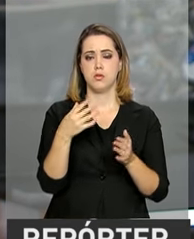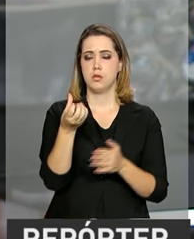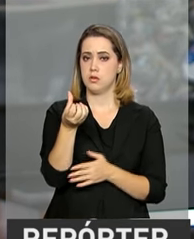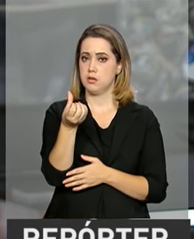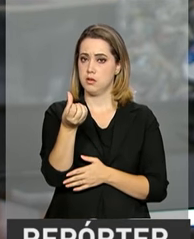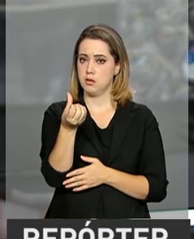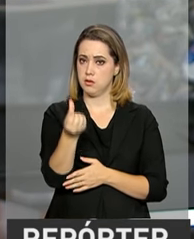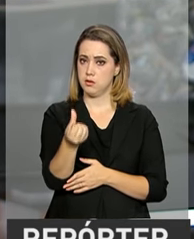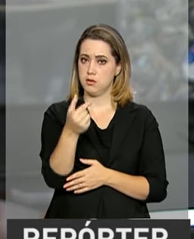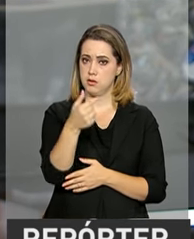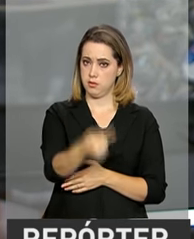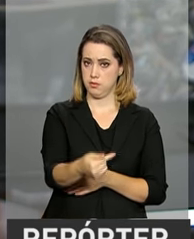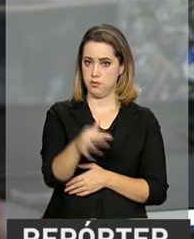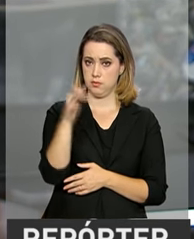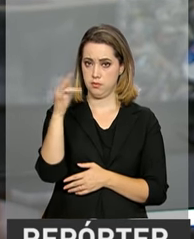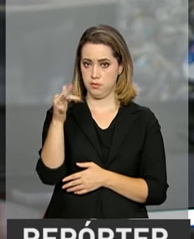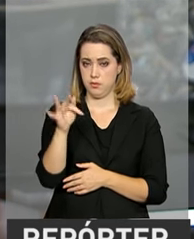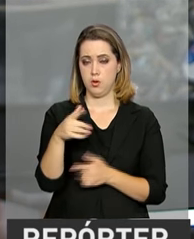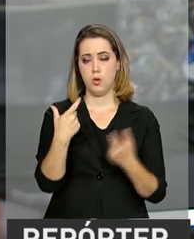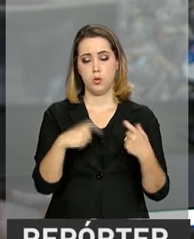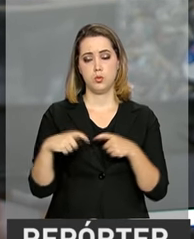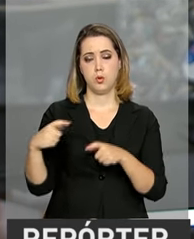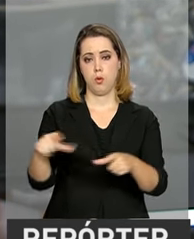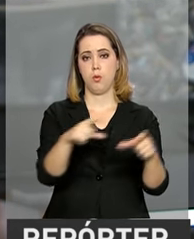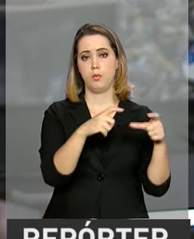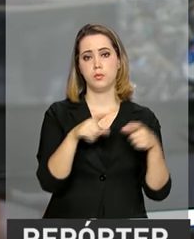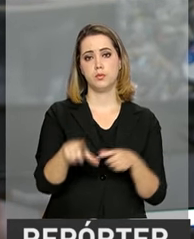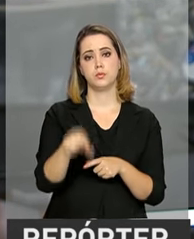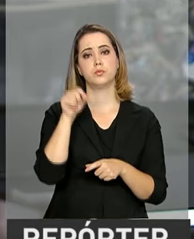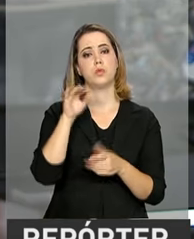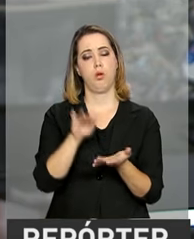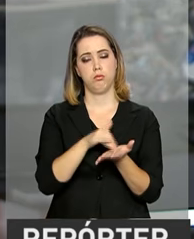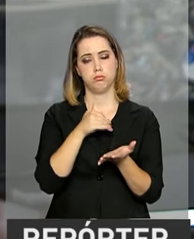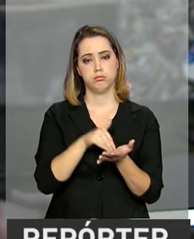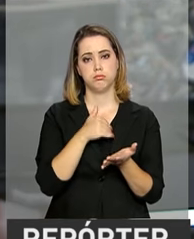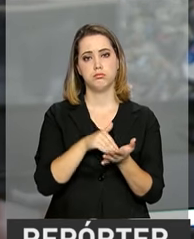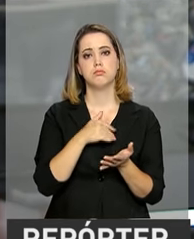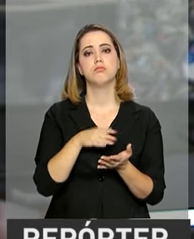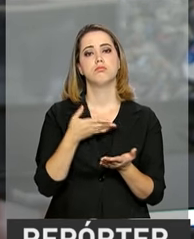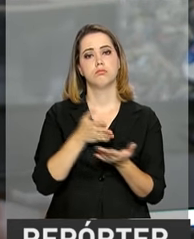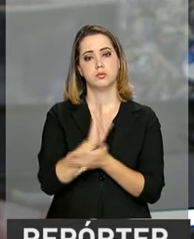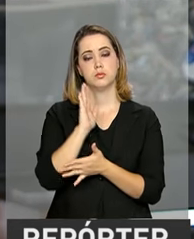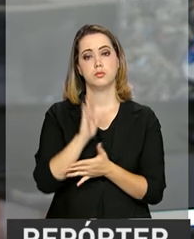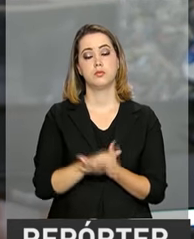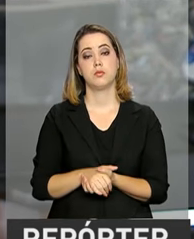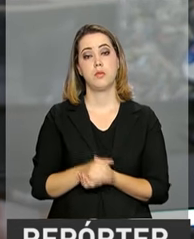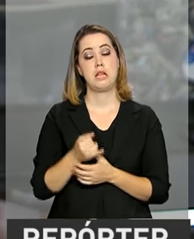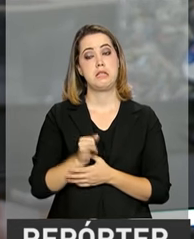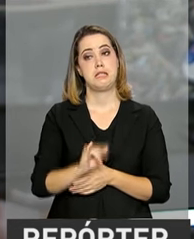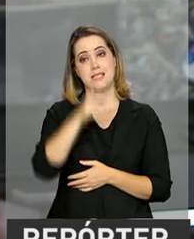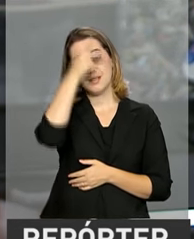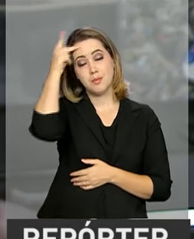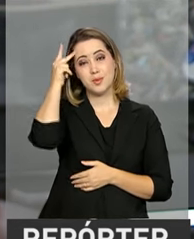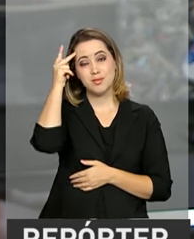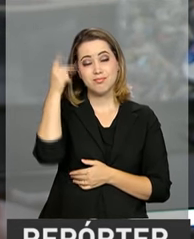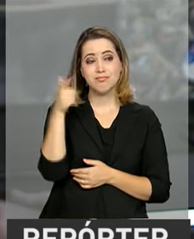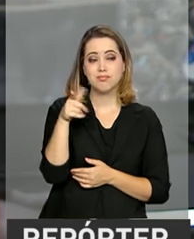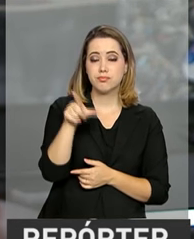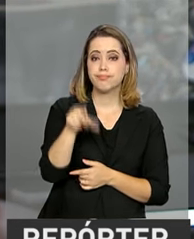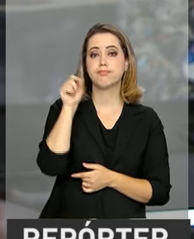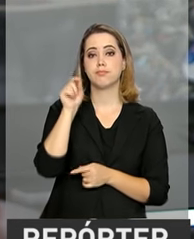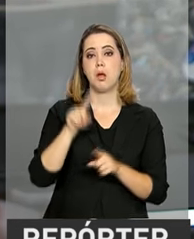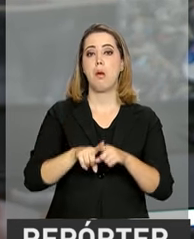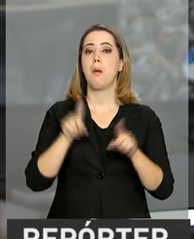6 e 7 de fevereiro nas instituições em que eles se inscreveram e foram aprovados. Caso não tenha sido selecionado, o